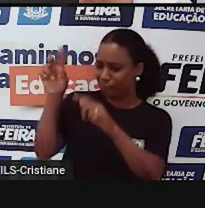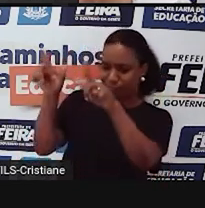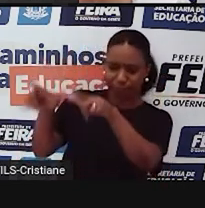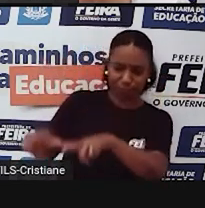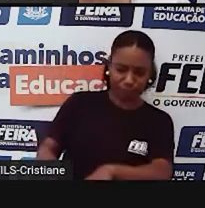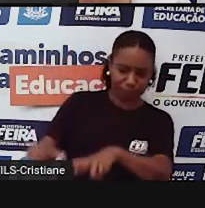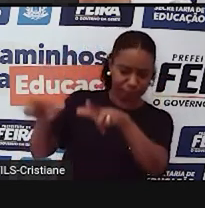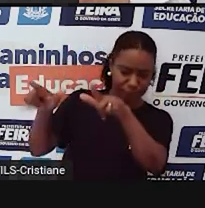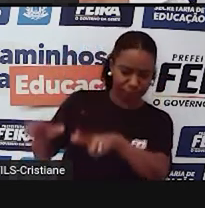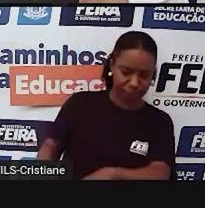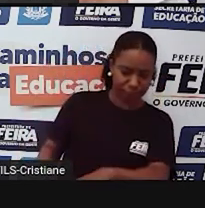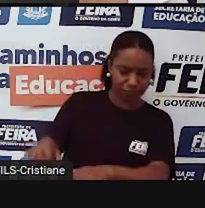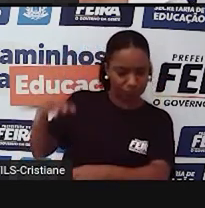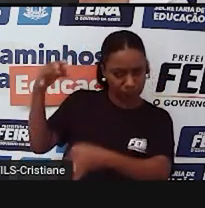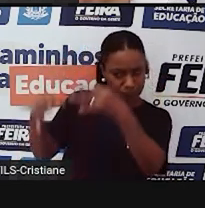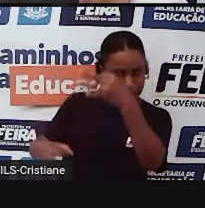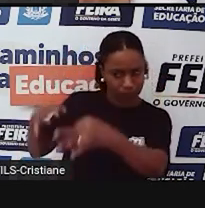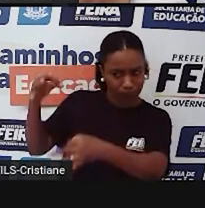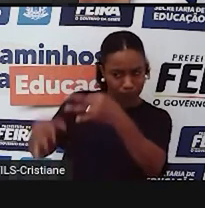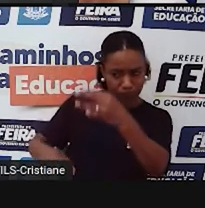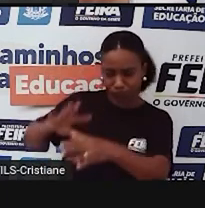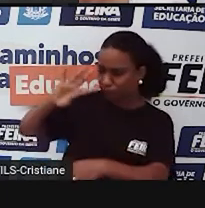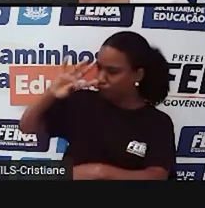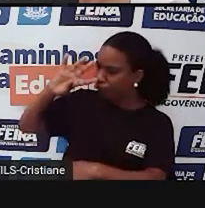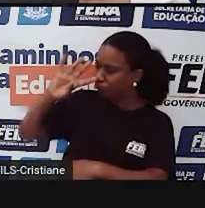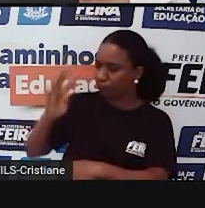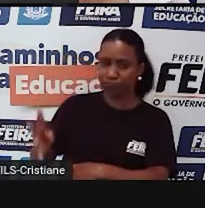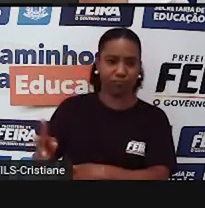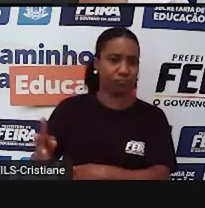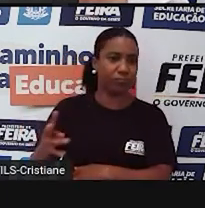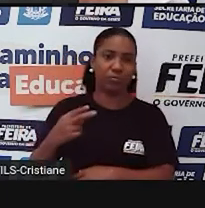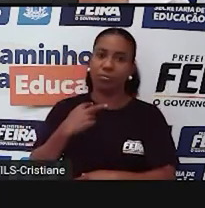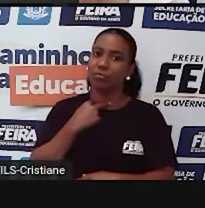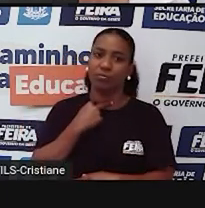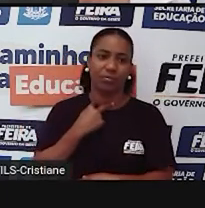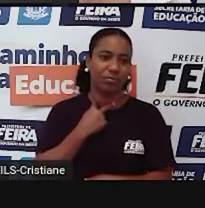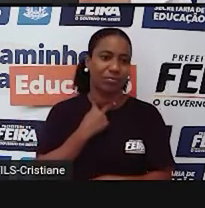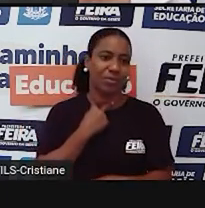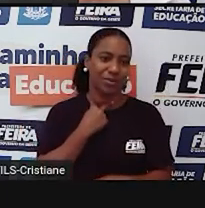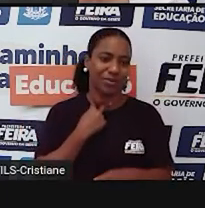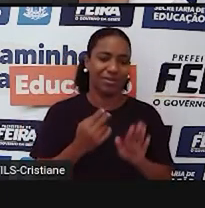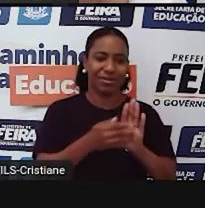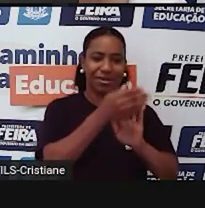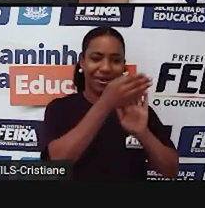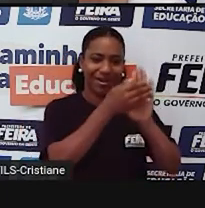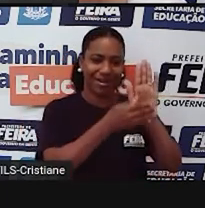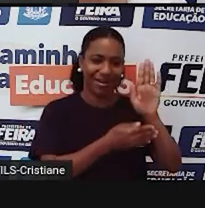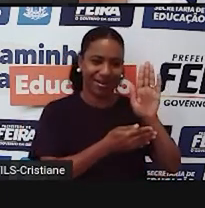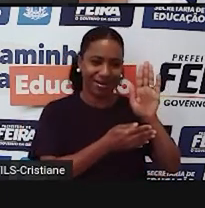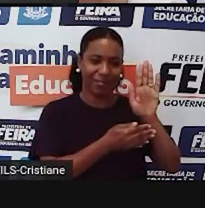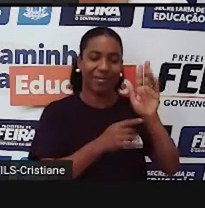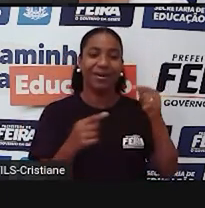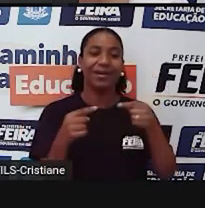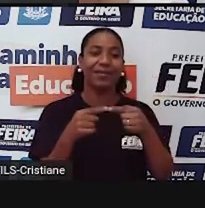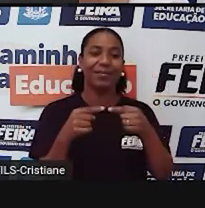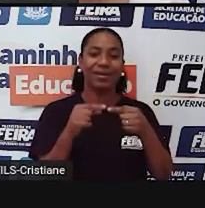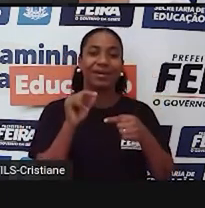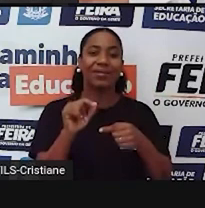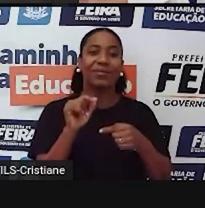qualquer outra coisa apenas pela aparência. Então, a capa representa a aparência. Ok?